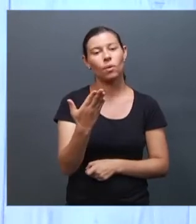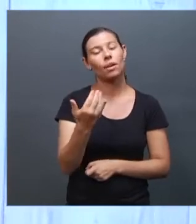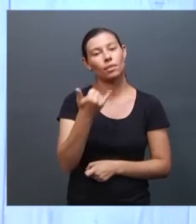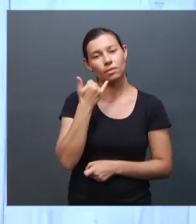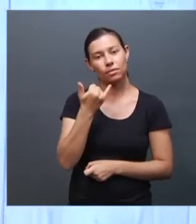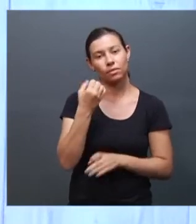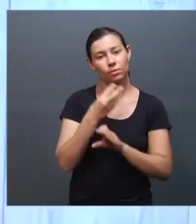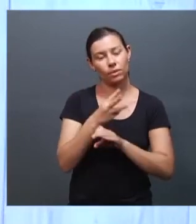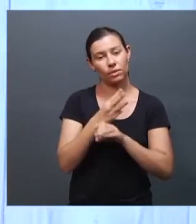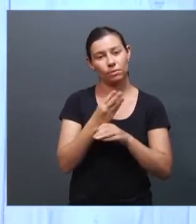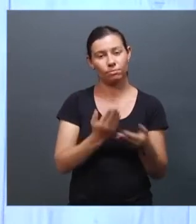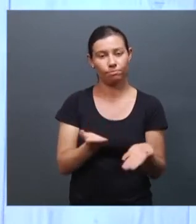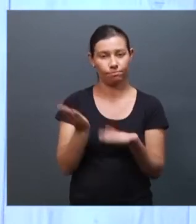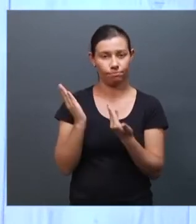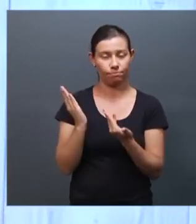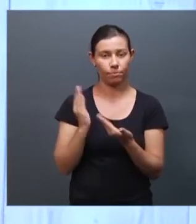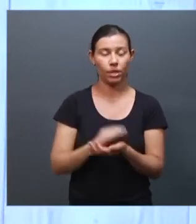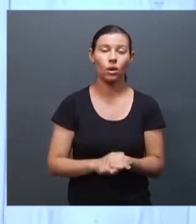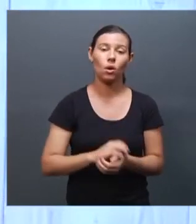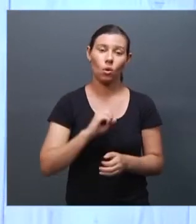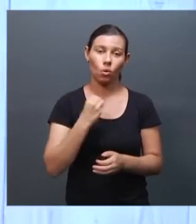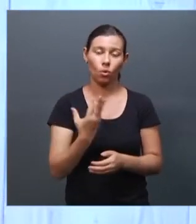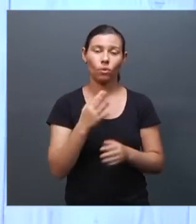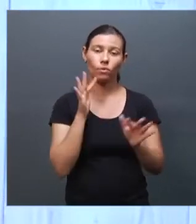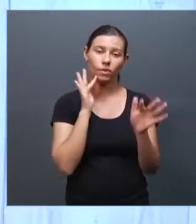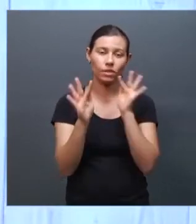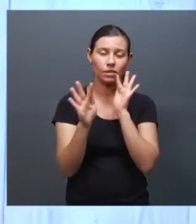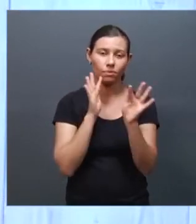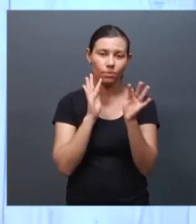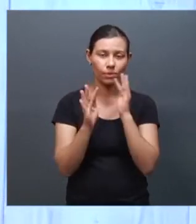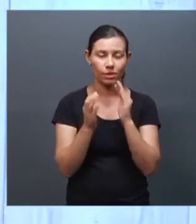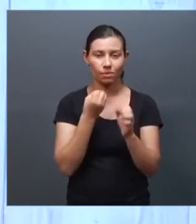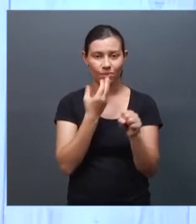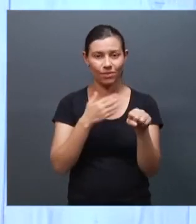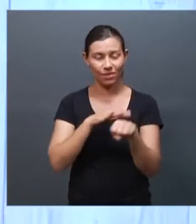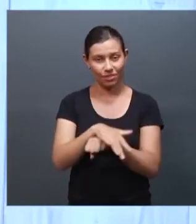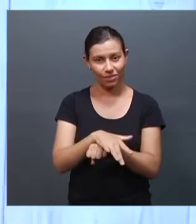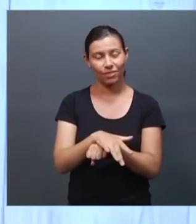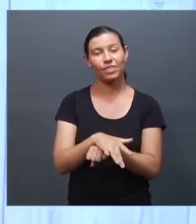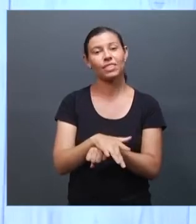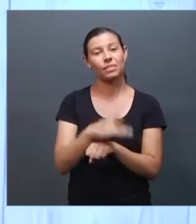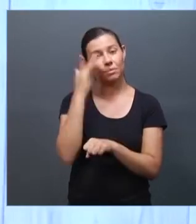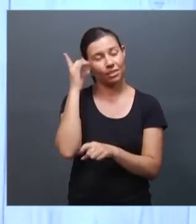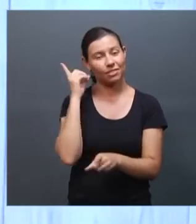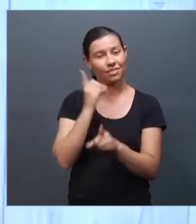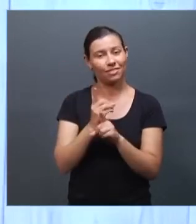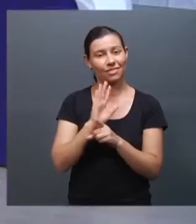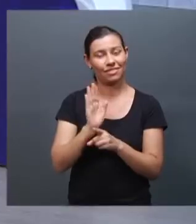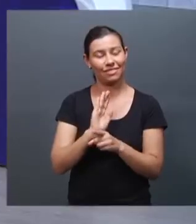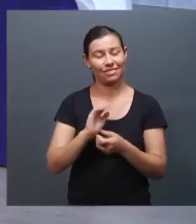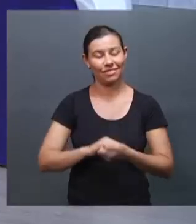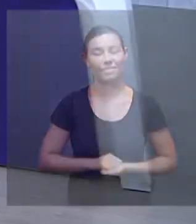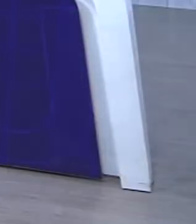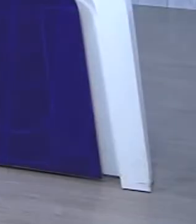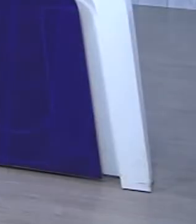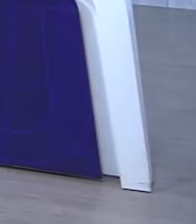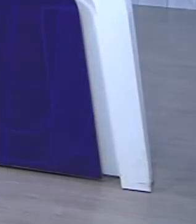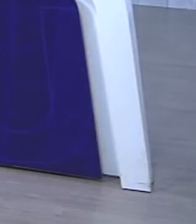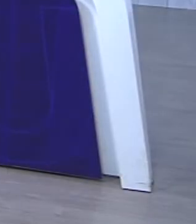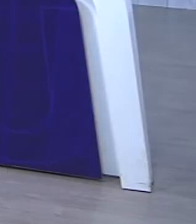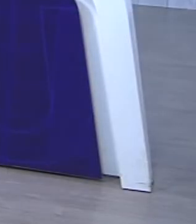996397880 ou comenta nas nossas redes sociais uma ótima noite para você e até amanhã o